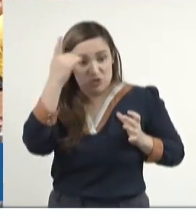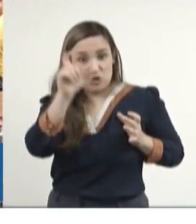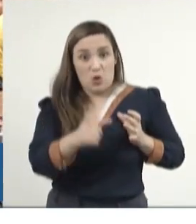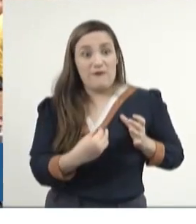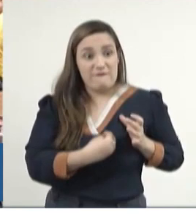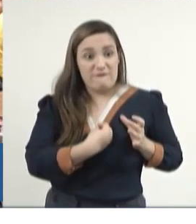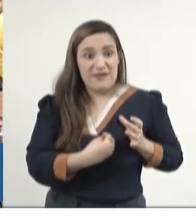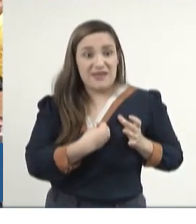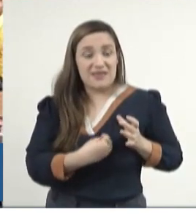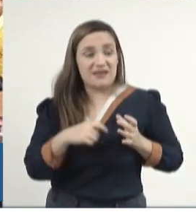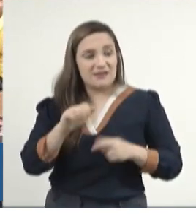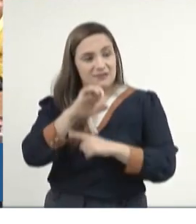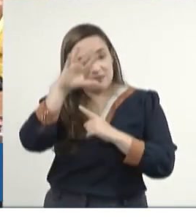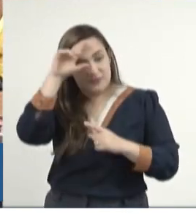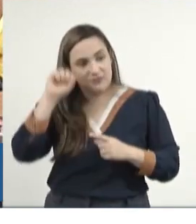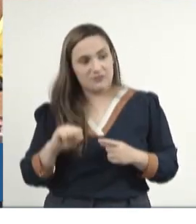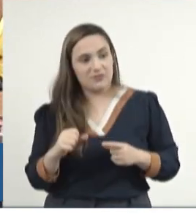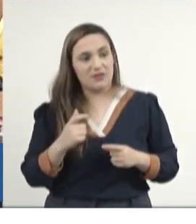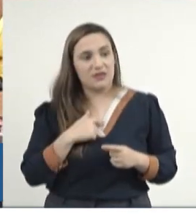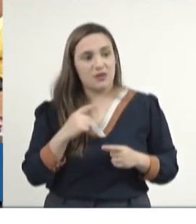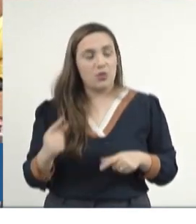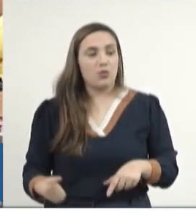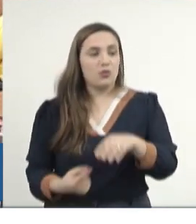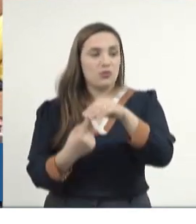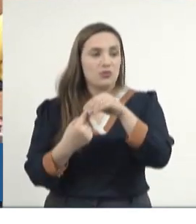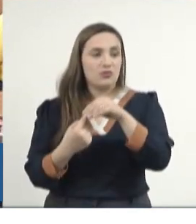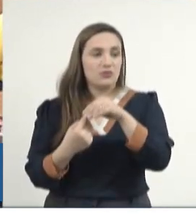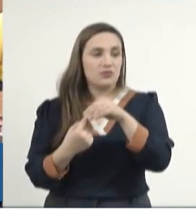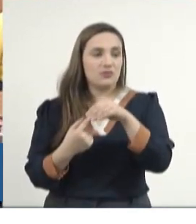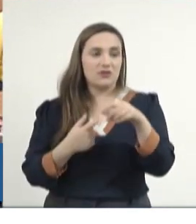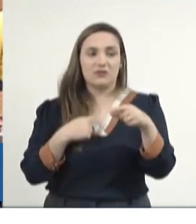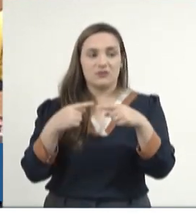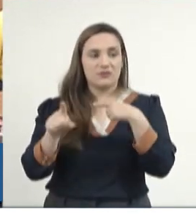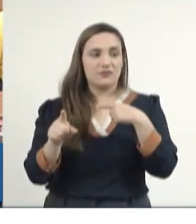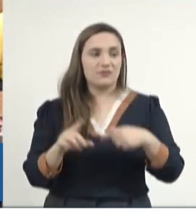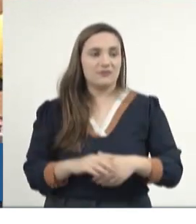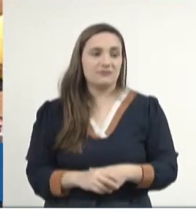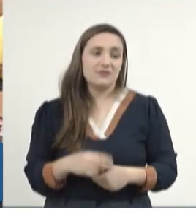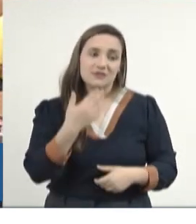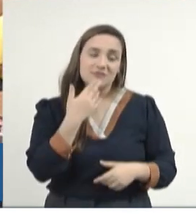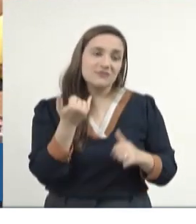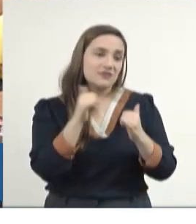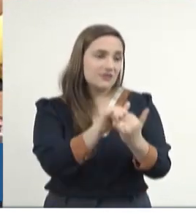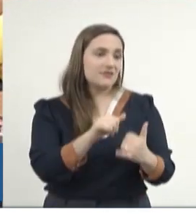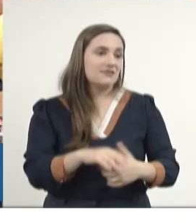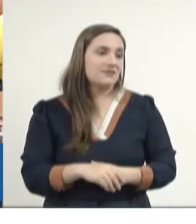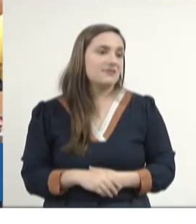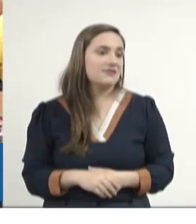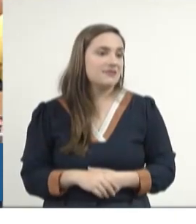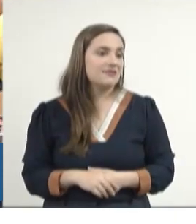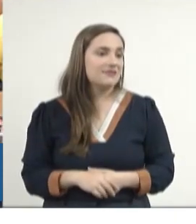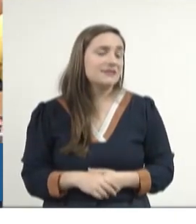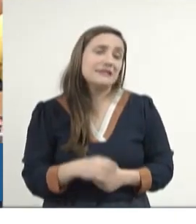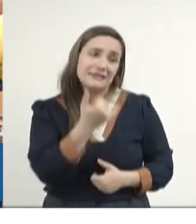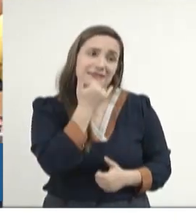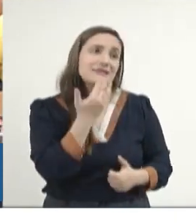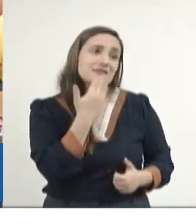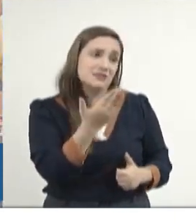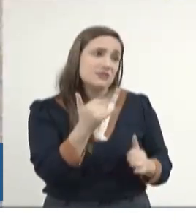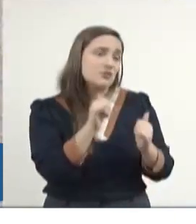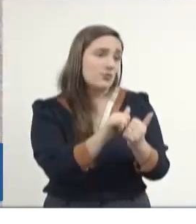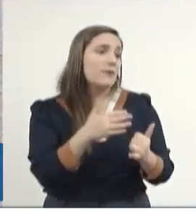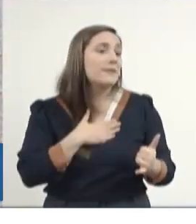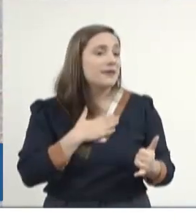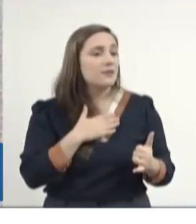eu acho que da comissão eu fui o único que fui contra. Eu não achei legal. Desculpa, tá? Eu não gostei, mas para uma coisa